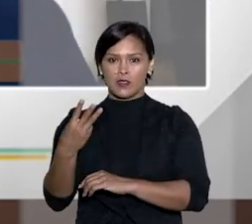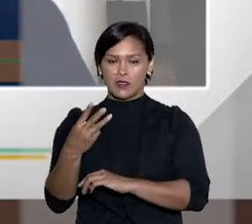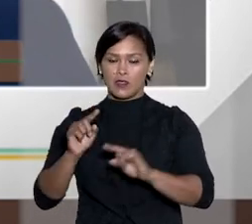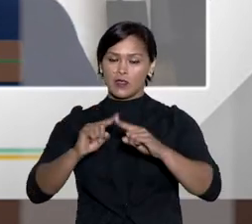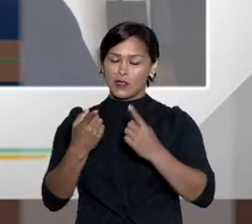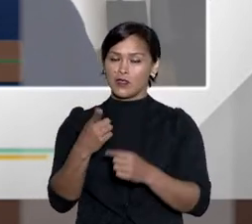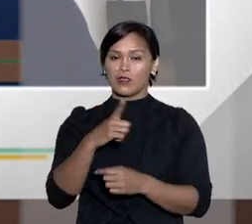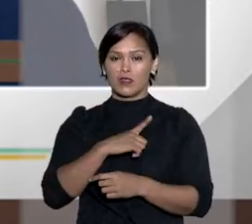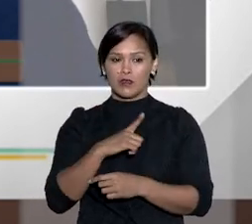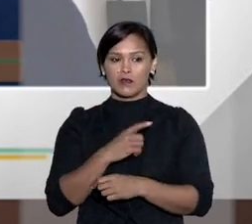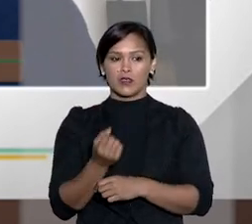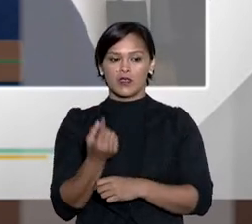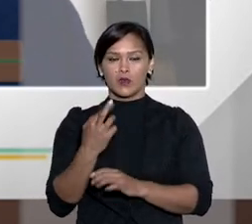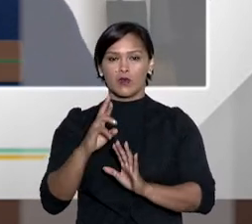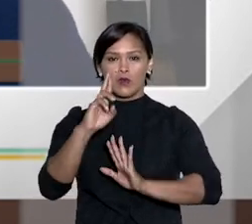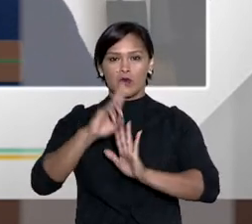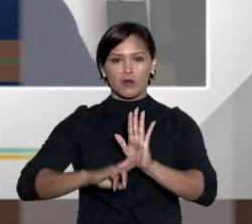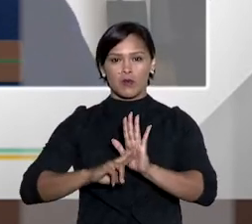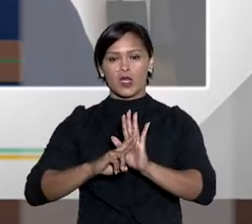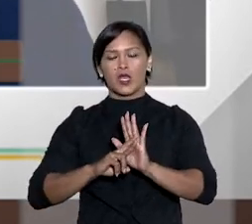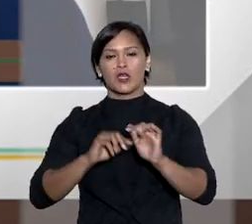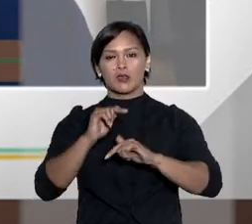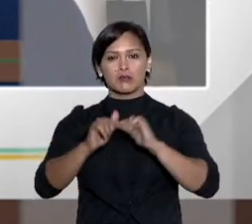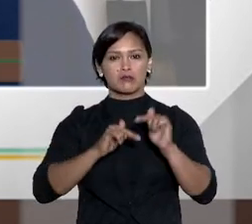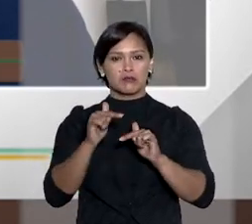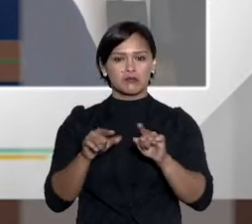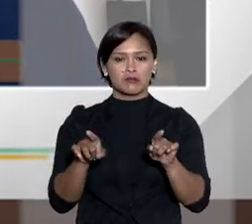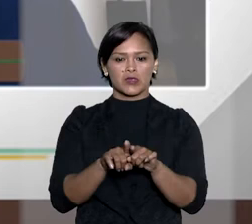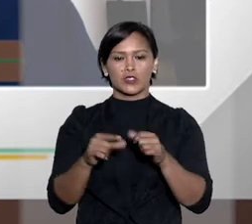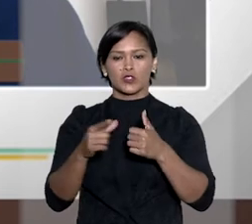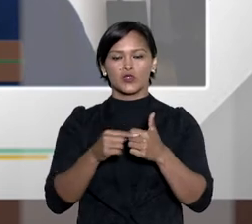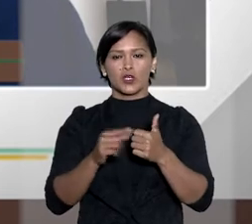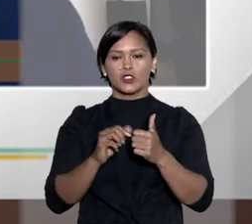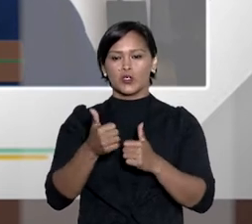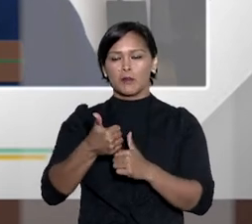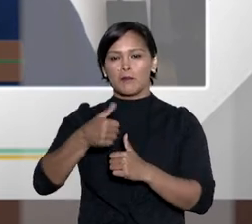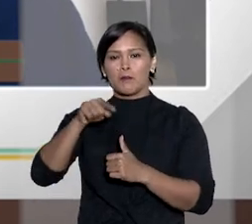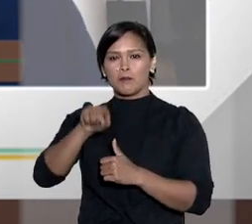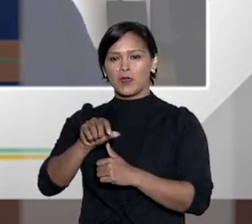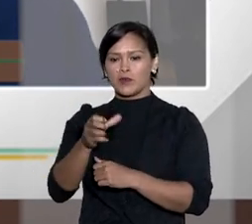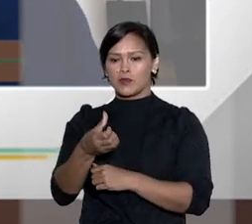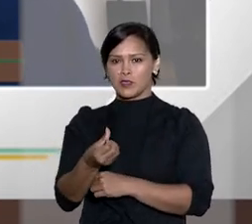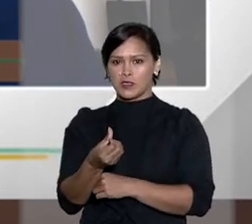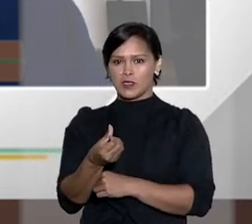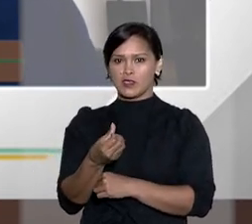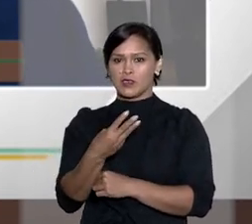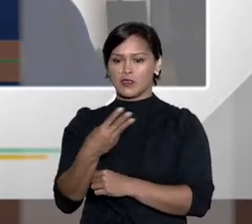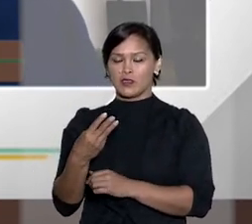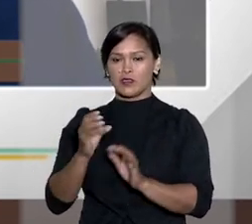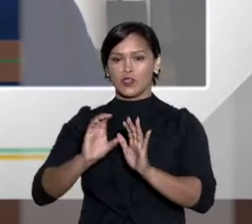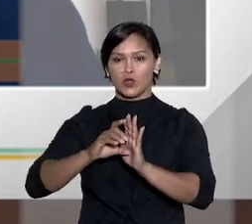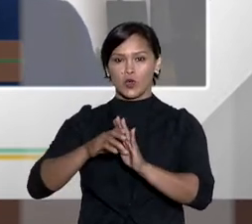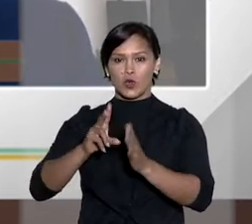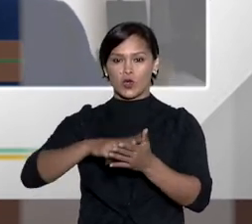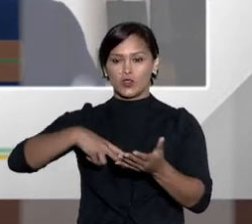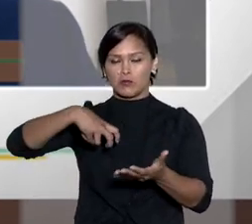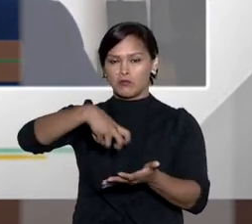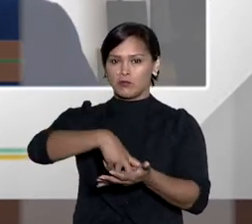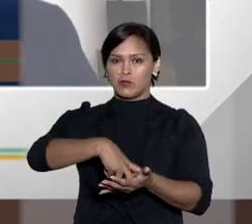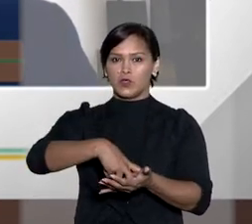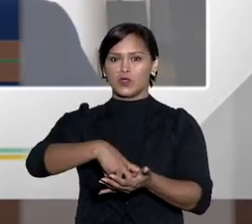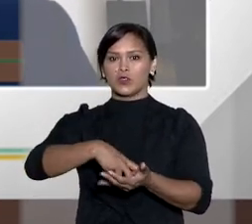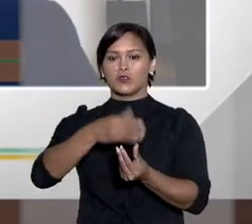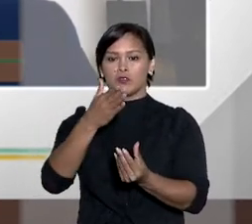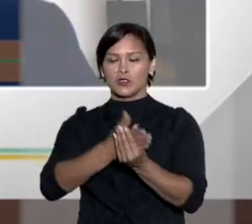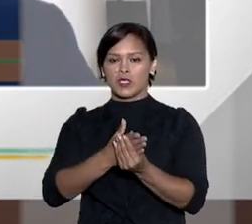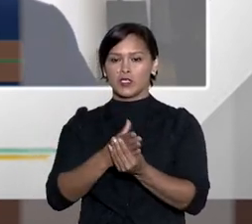de ultraatividade, que é do artigo 1063 do Código de Processo Civil, que determina que, enquanto